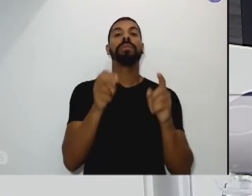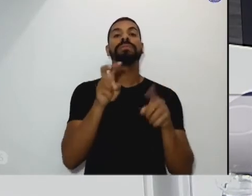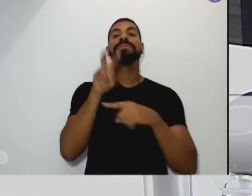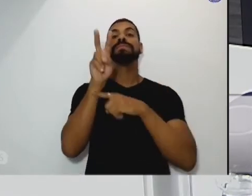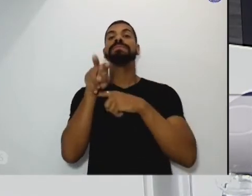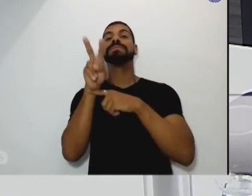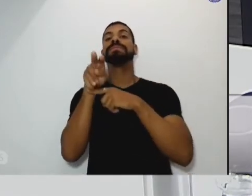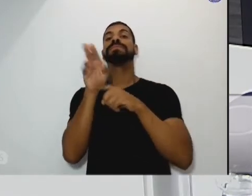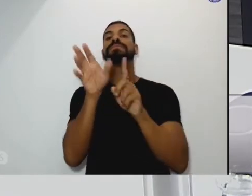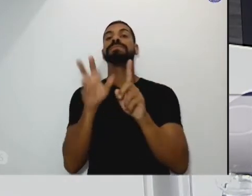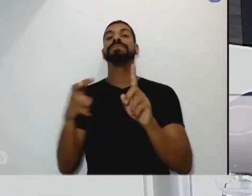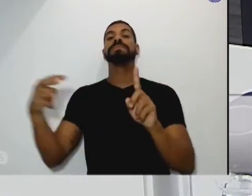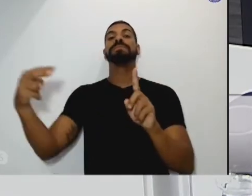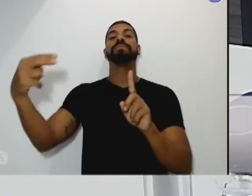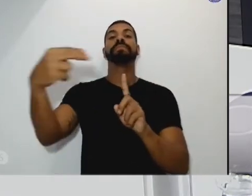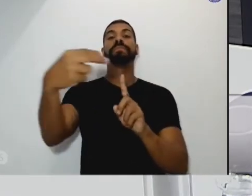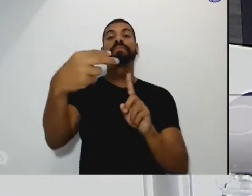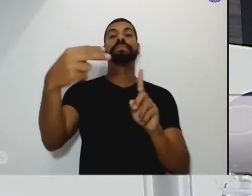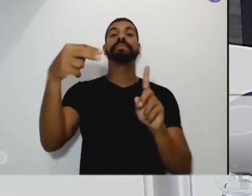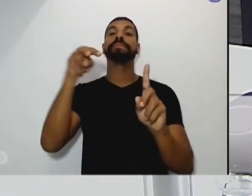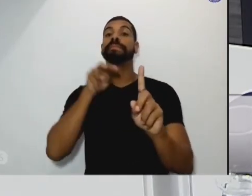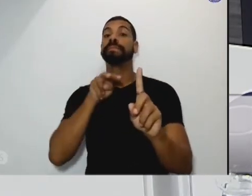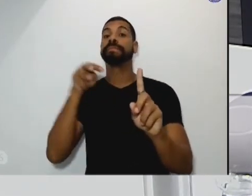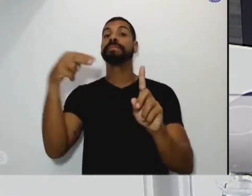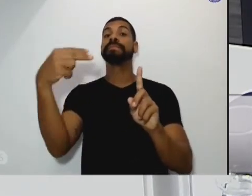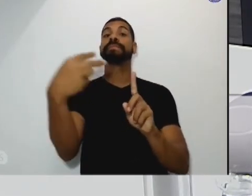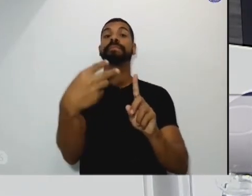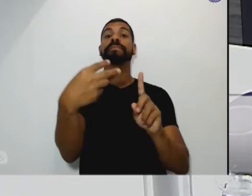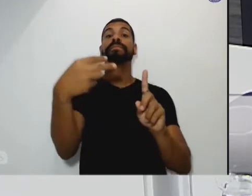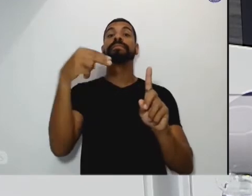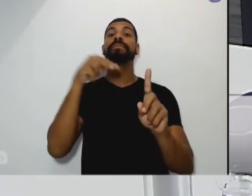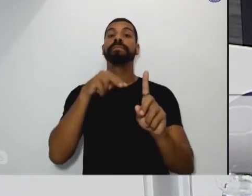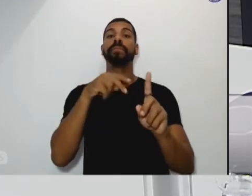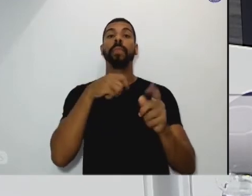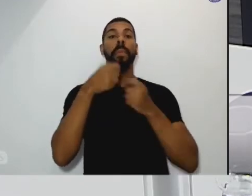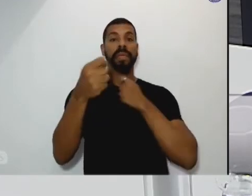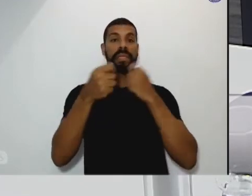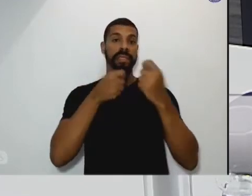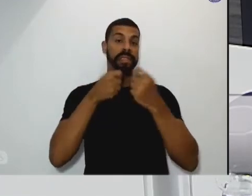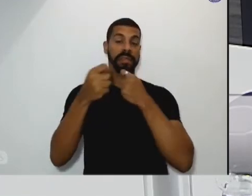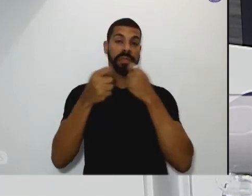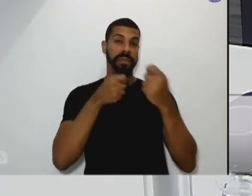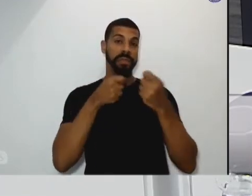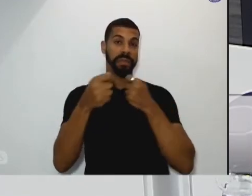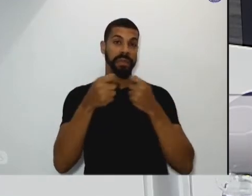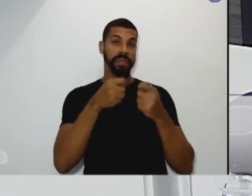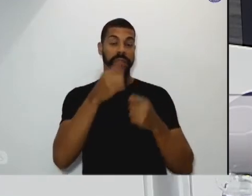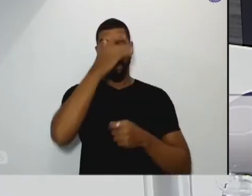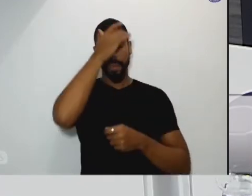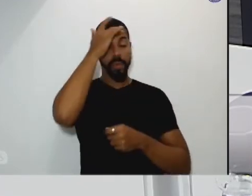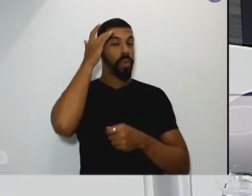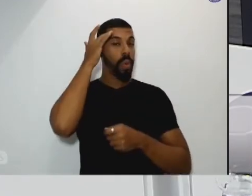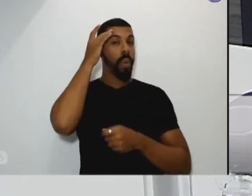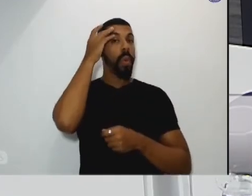colocou essa ronda a gente através de uma entrevista que a gente faz com a vítima para saber